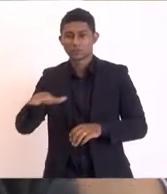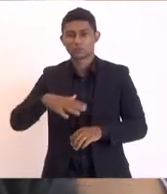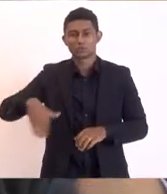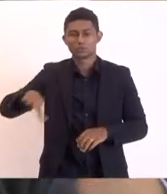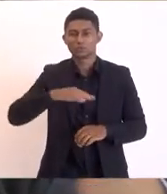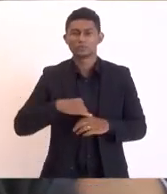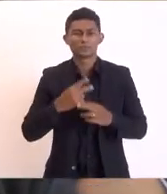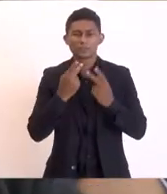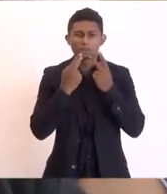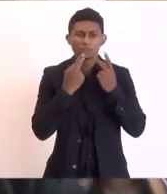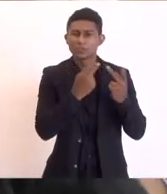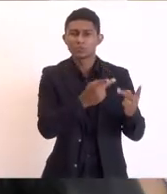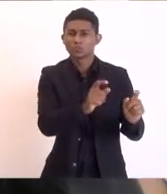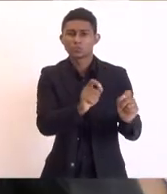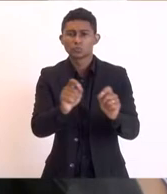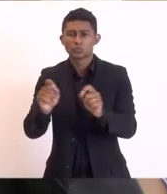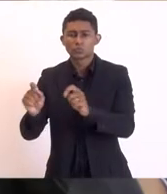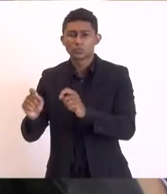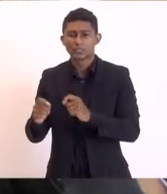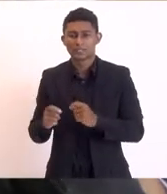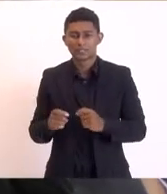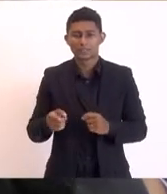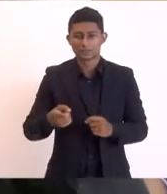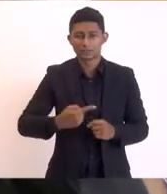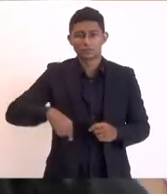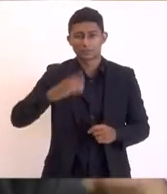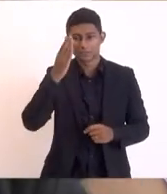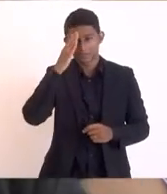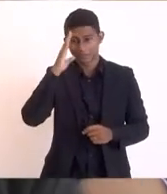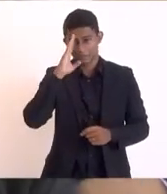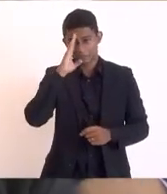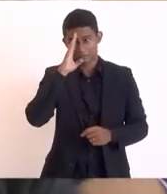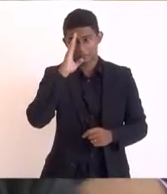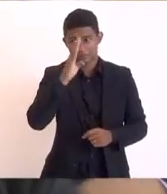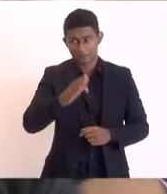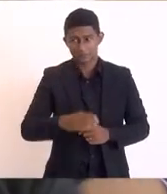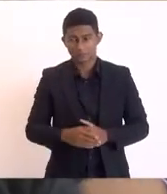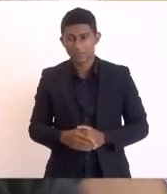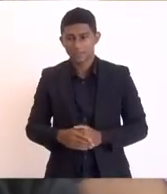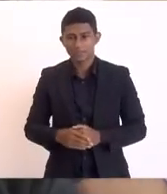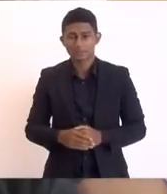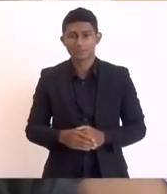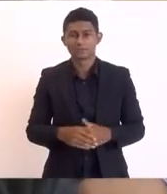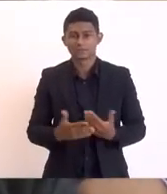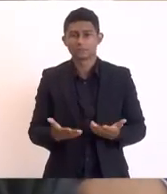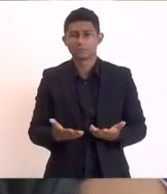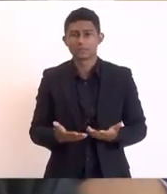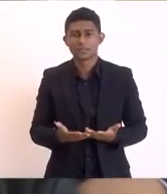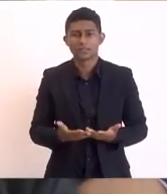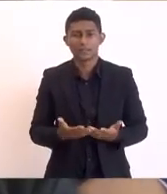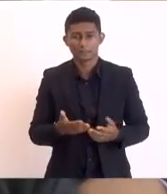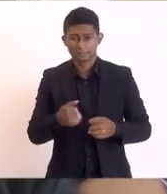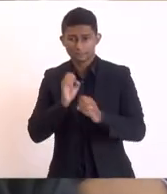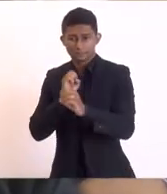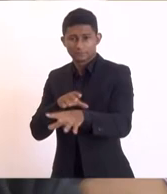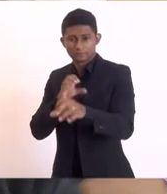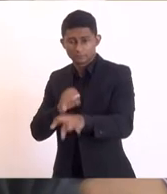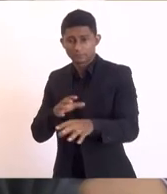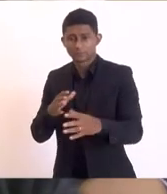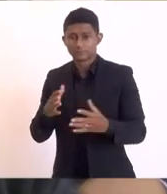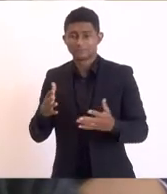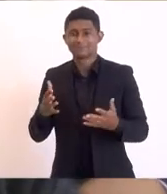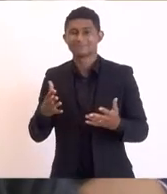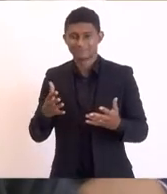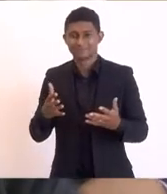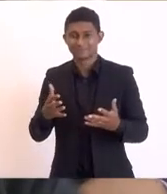dizer que os pilares principais não estão deixados de lado como saúde educação segurança mas a